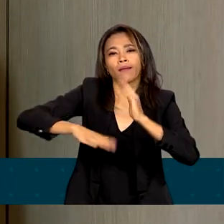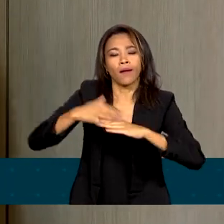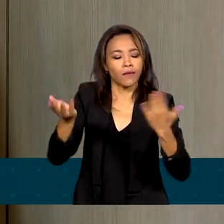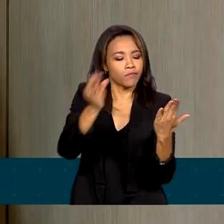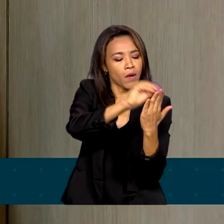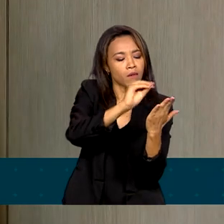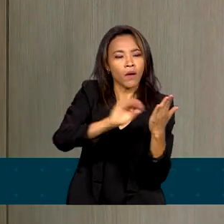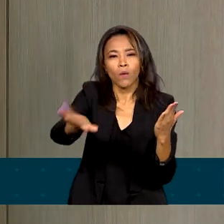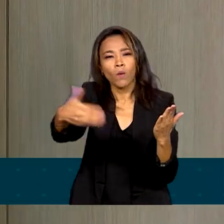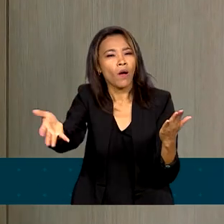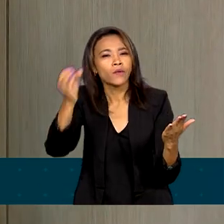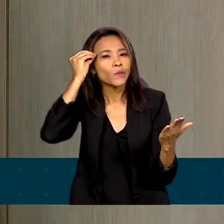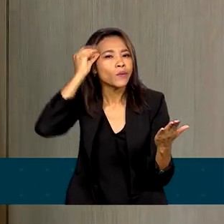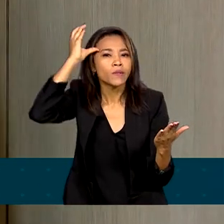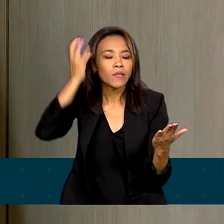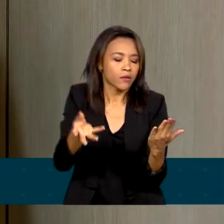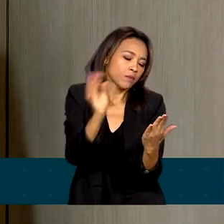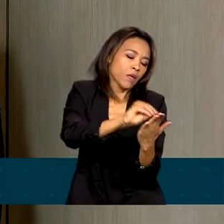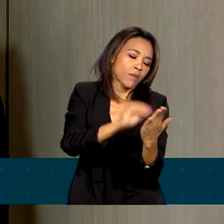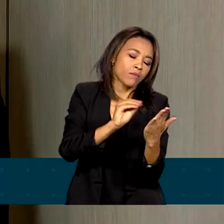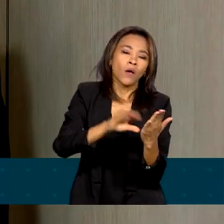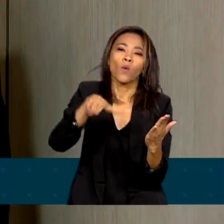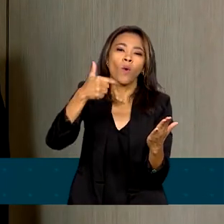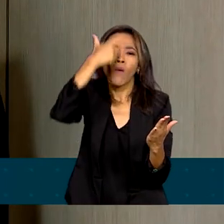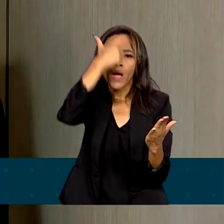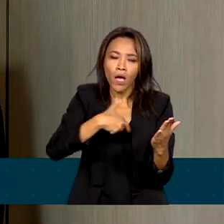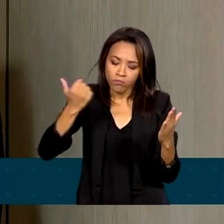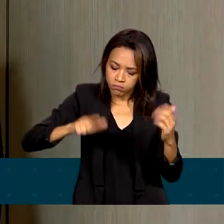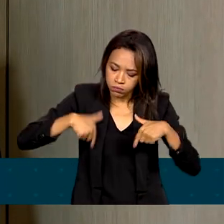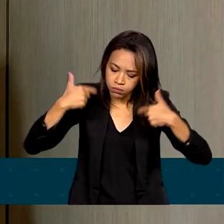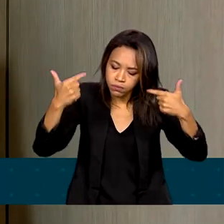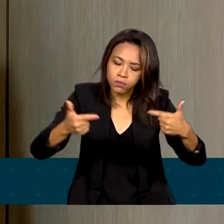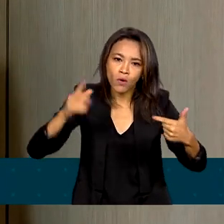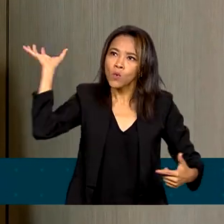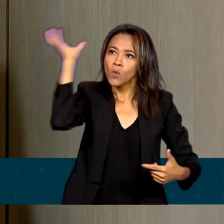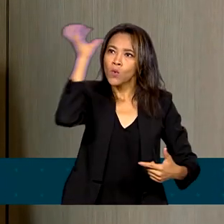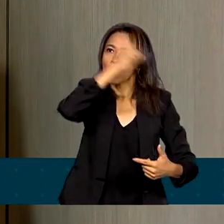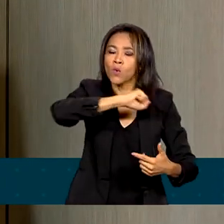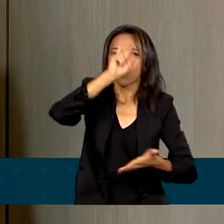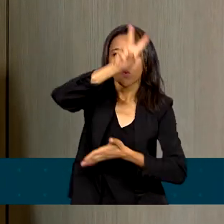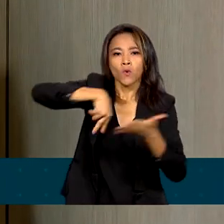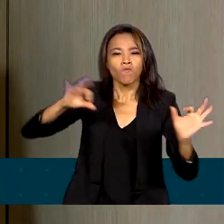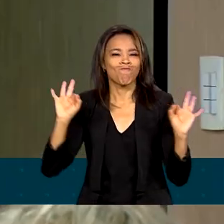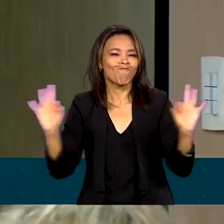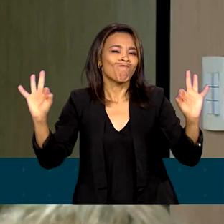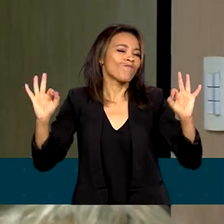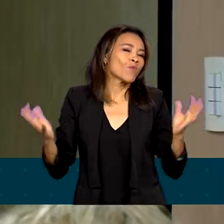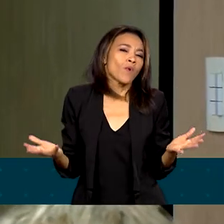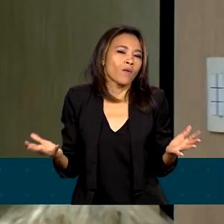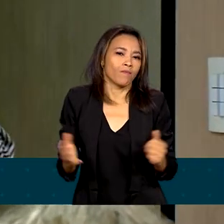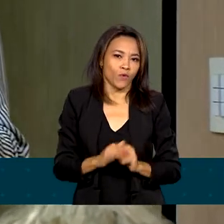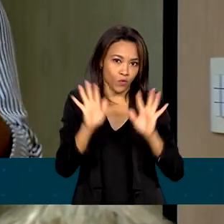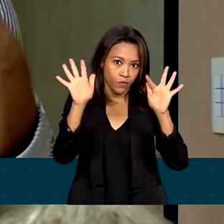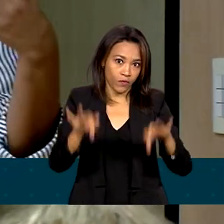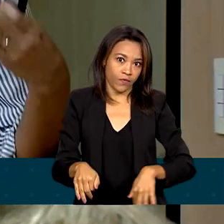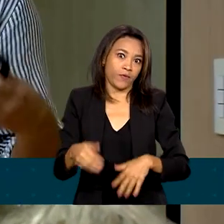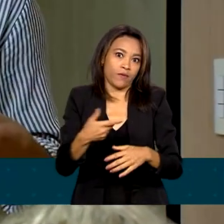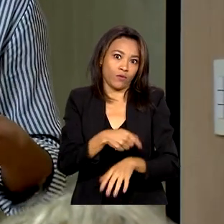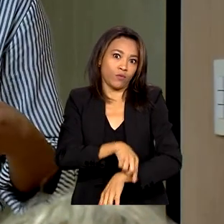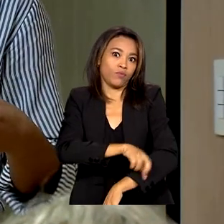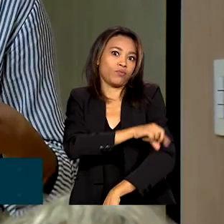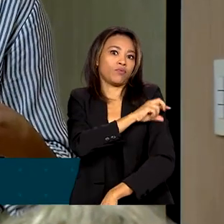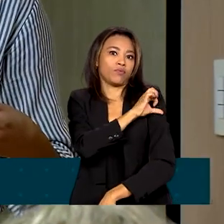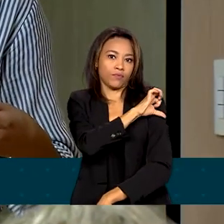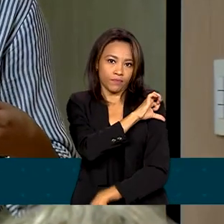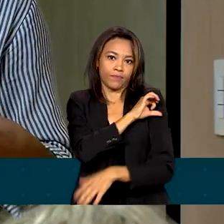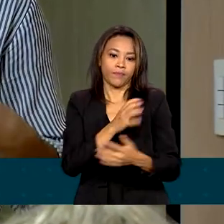quais são os conhecimentos, qual é o desempenho desejável ao final do segundo ano do ensino fundamental. É fundamental definir quem é